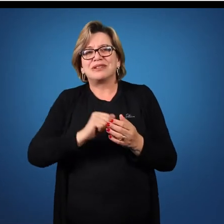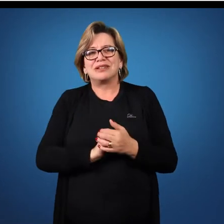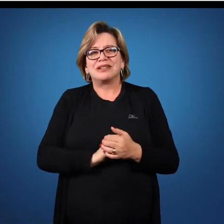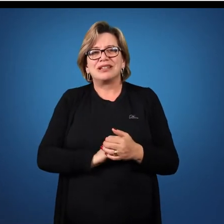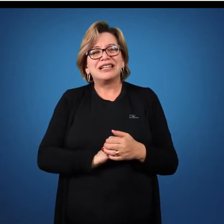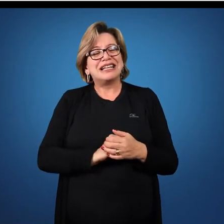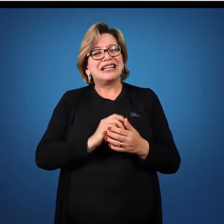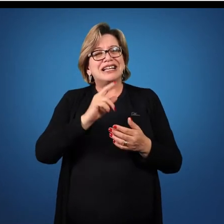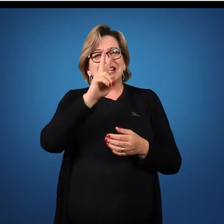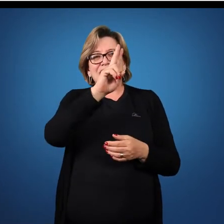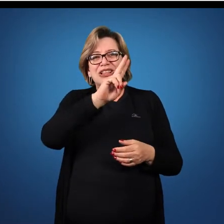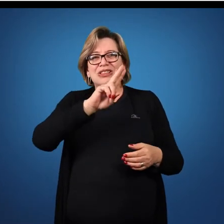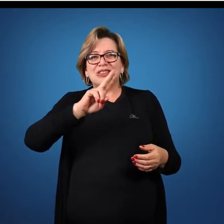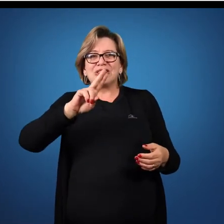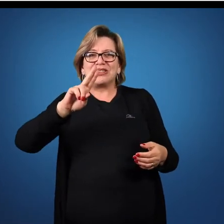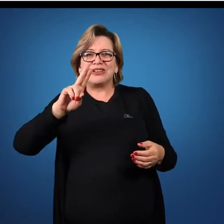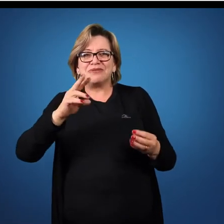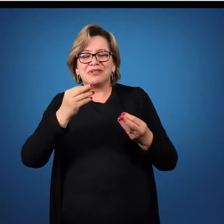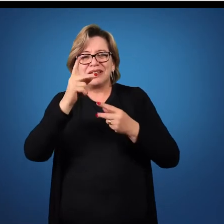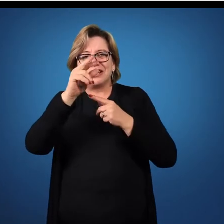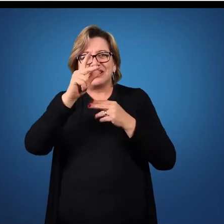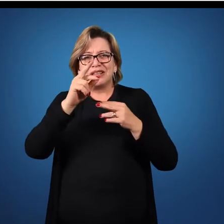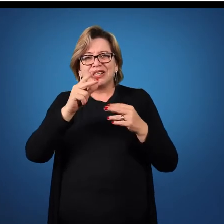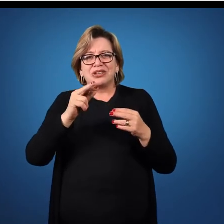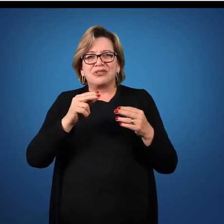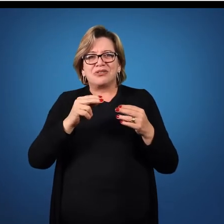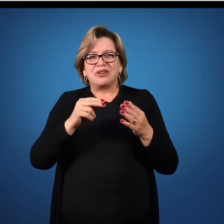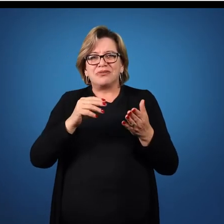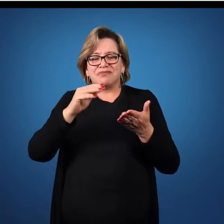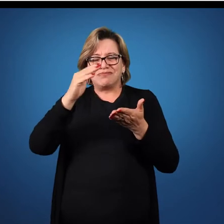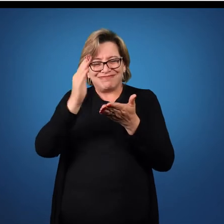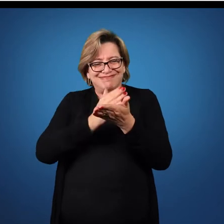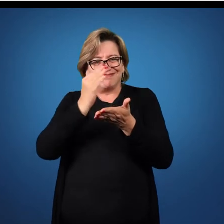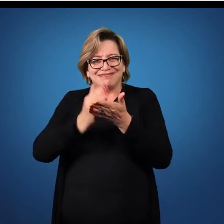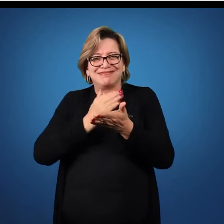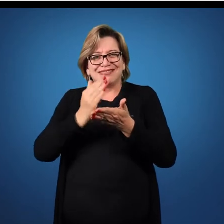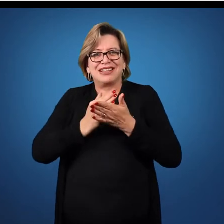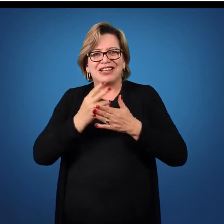Escrevam o nome de vocês como se fosse uma folha de caderno.